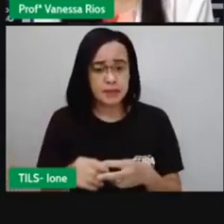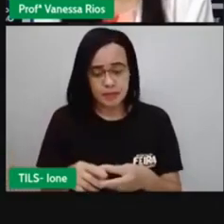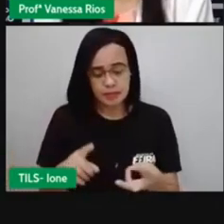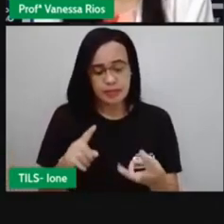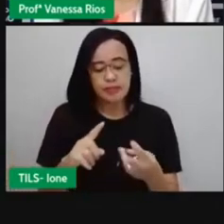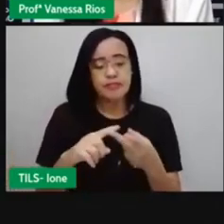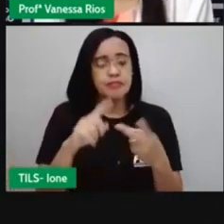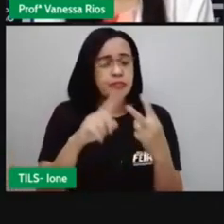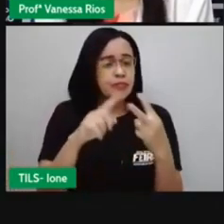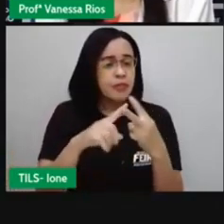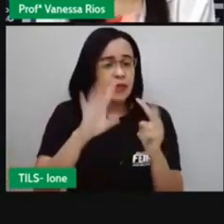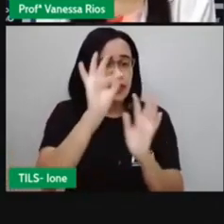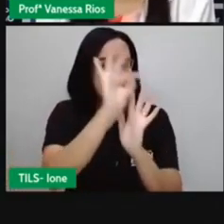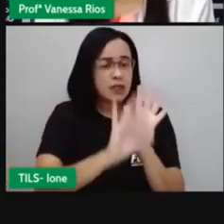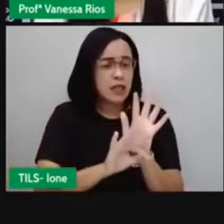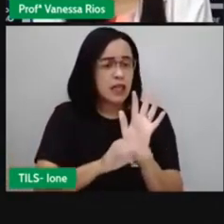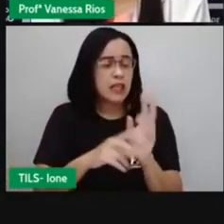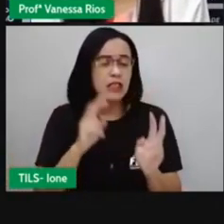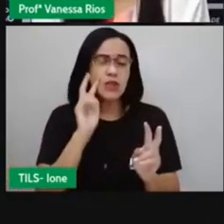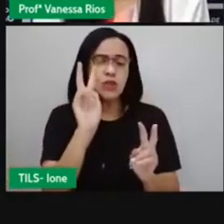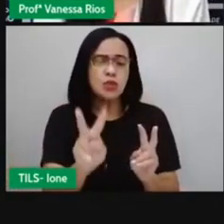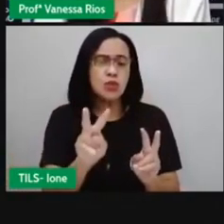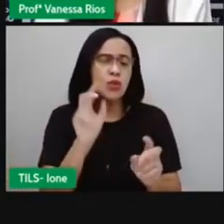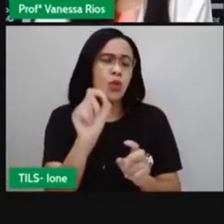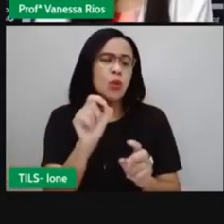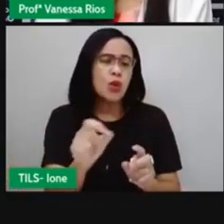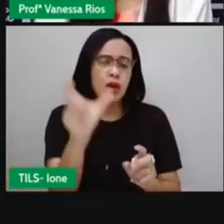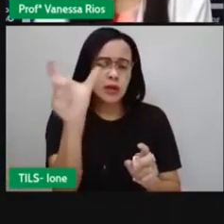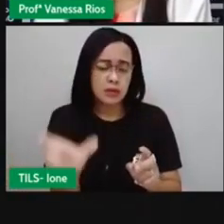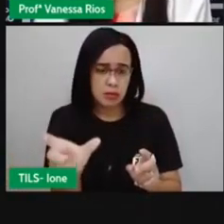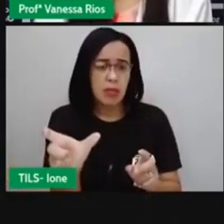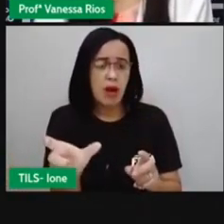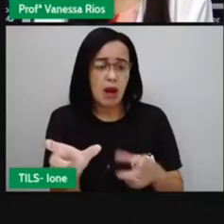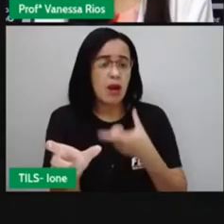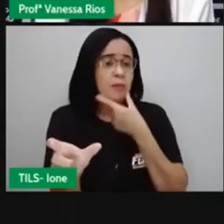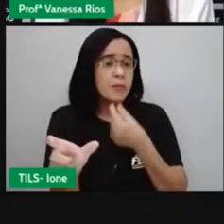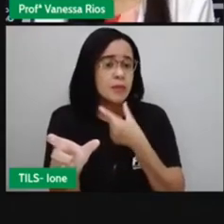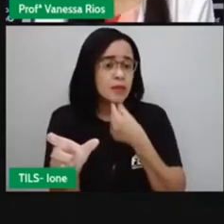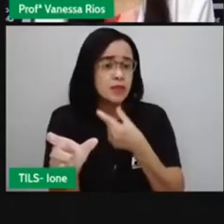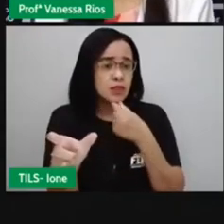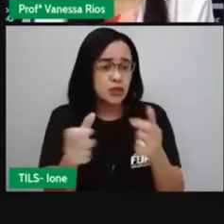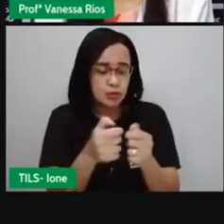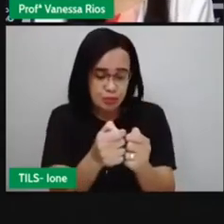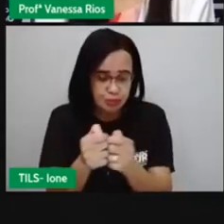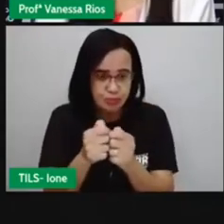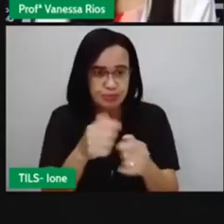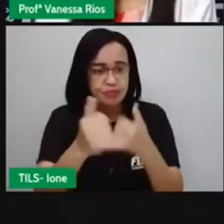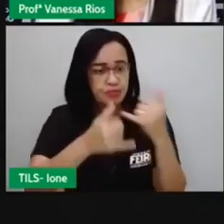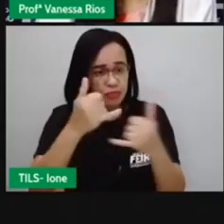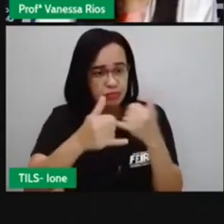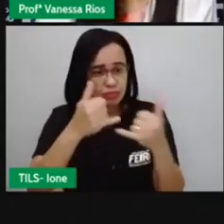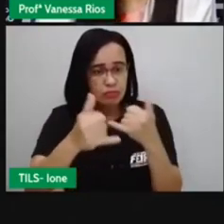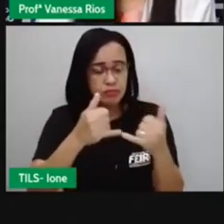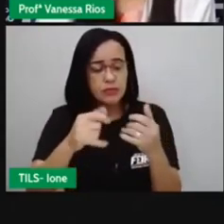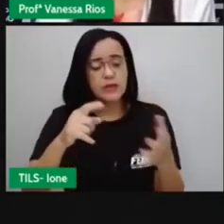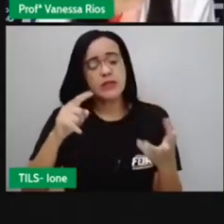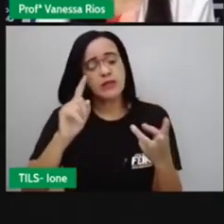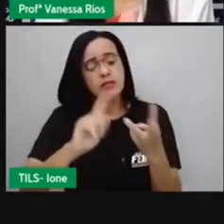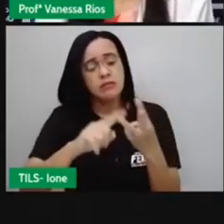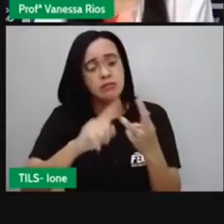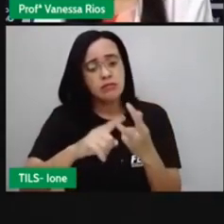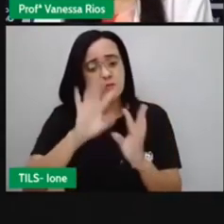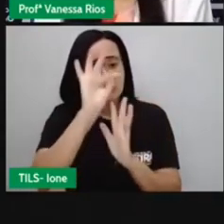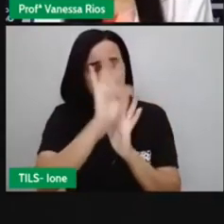a gente consegue identificar uma criança, né? Que está aí jogando o videogame. No terceiro texto, um entrevistador